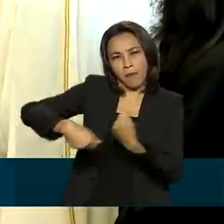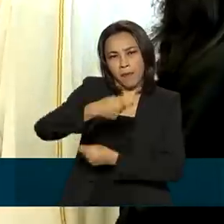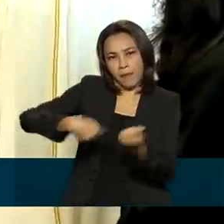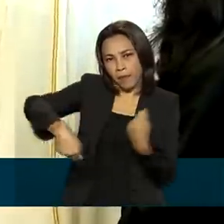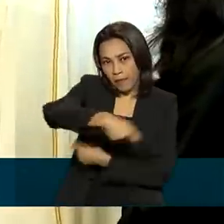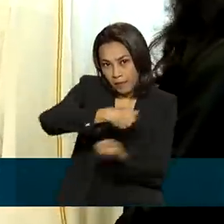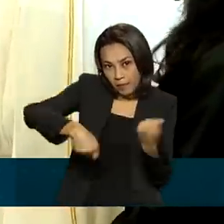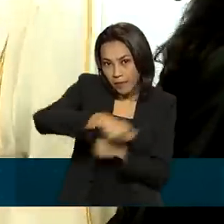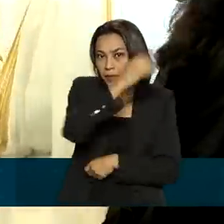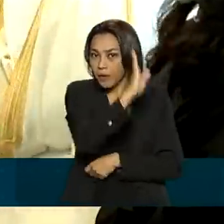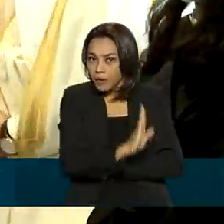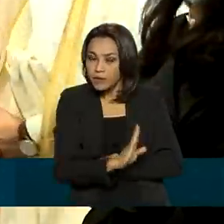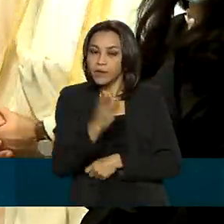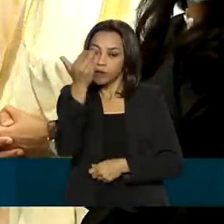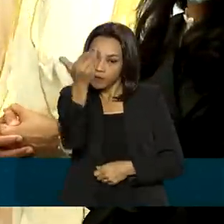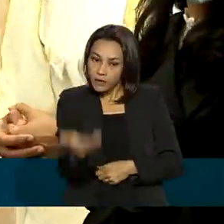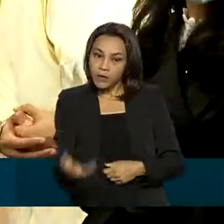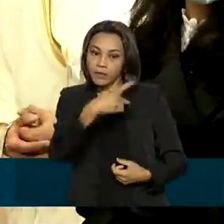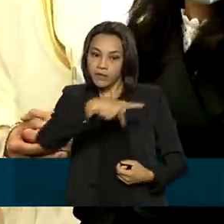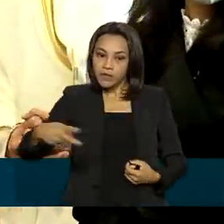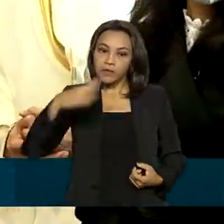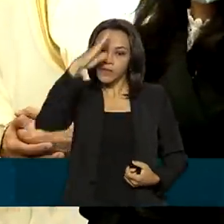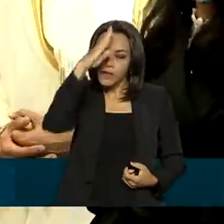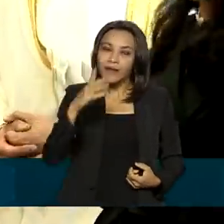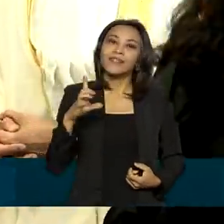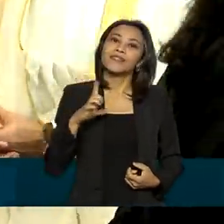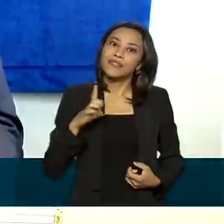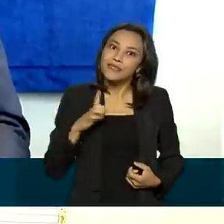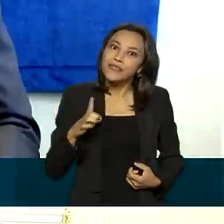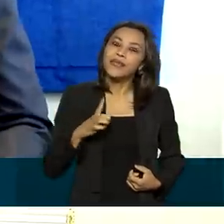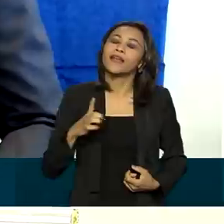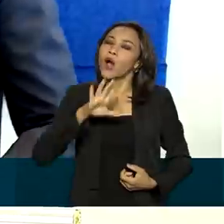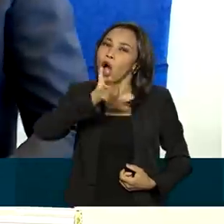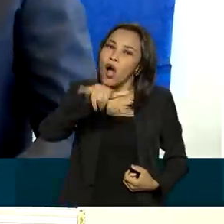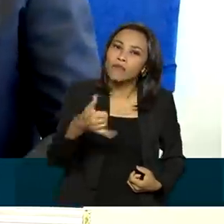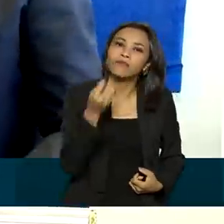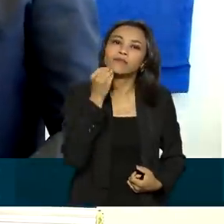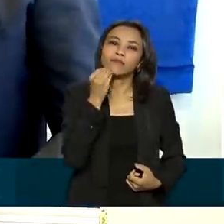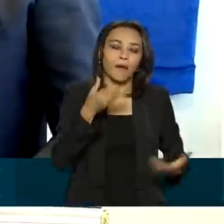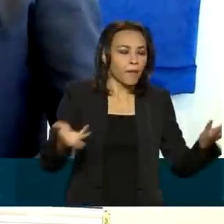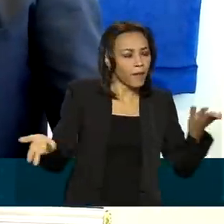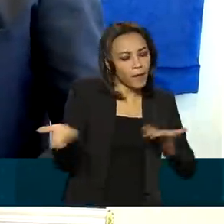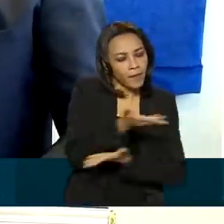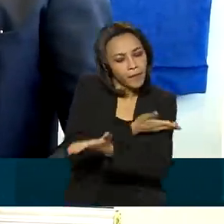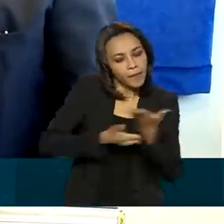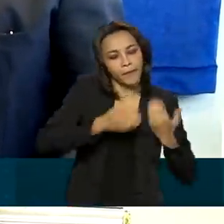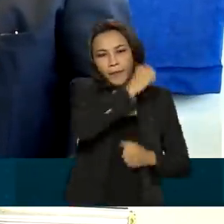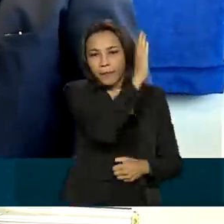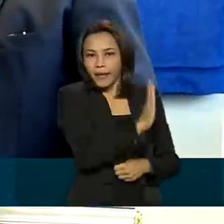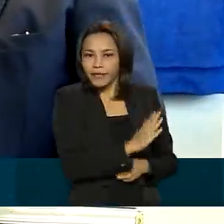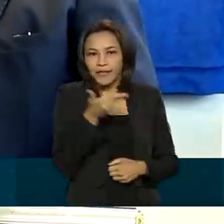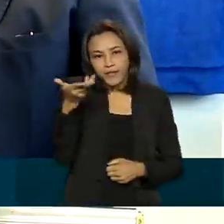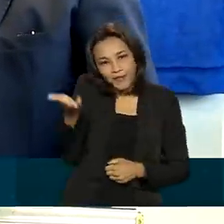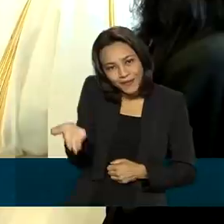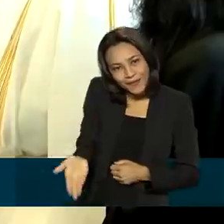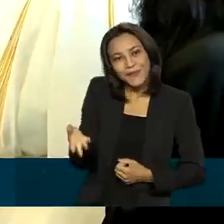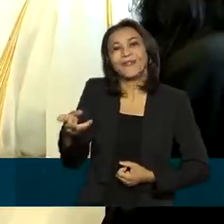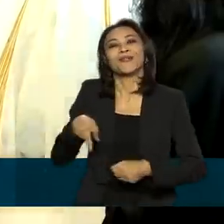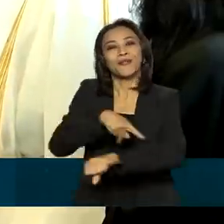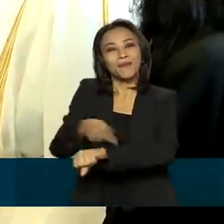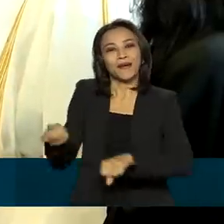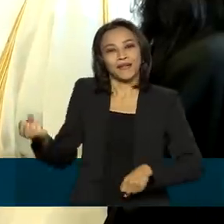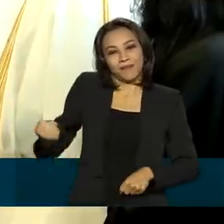Para o presidente Jair Bolsonaro, existe um grande espaço para ampliação dos negócios entre o Brasil e o reino do Bahrein.